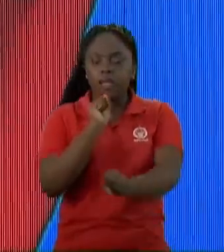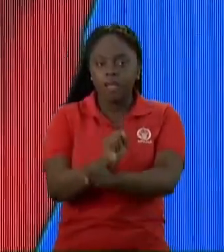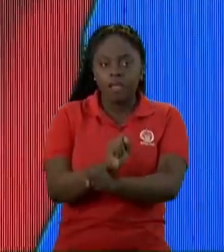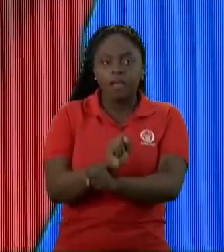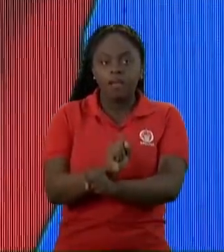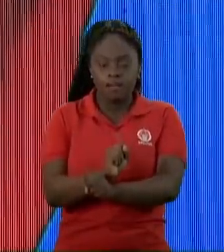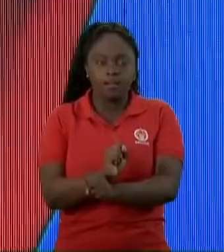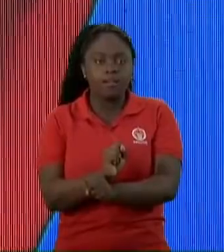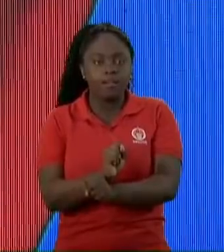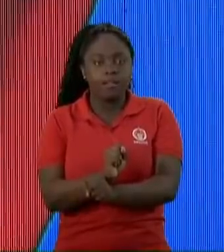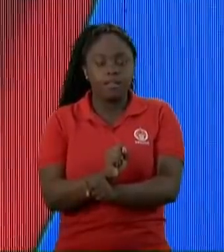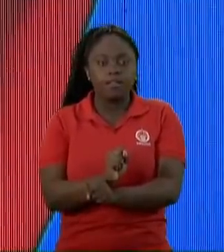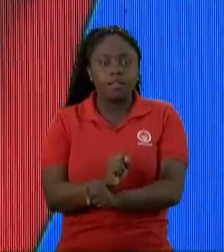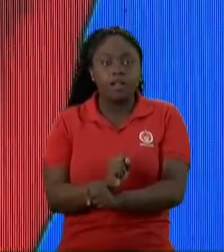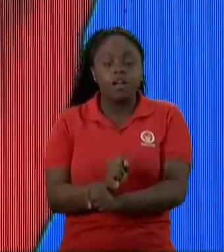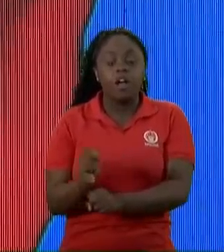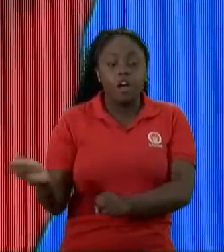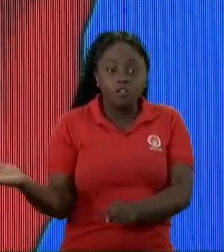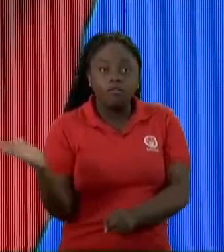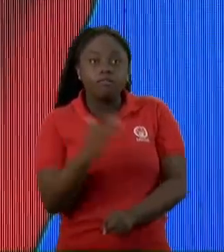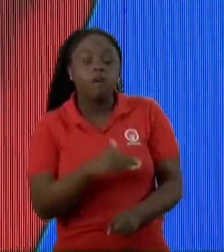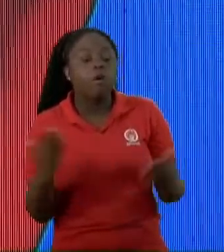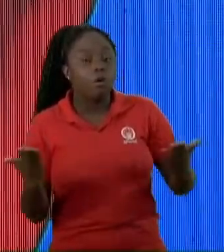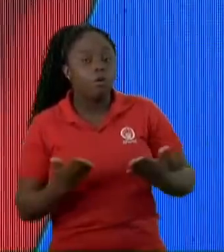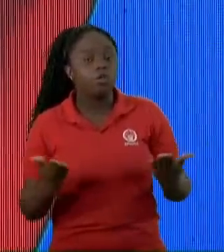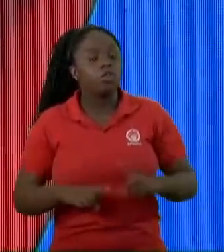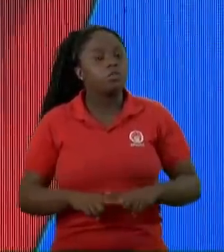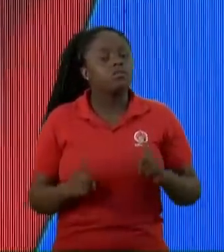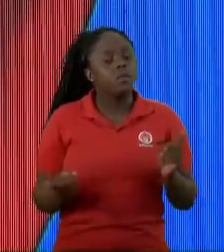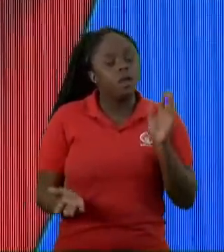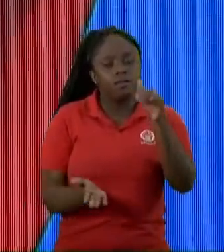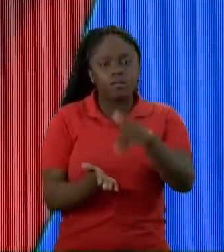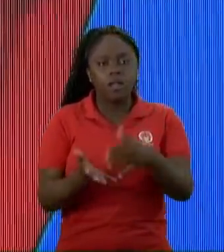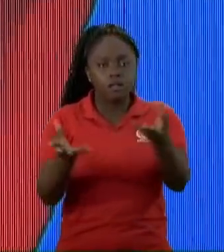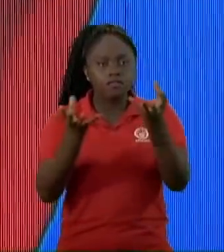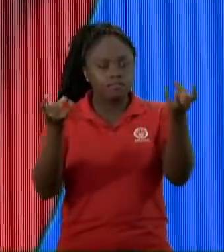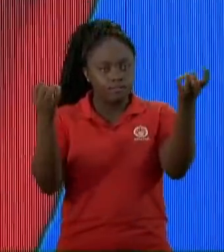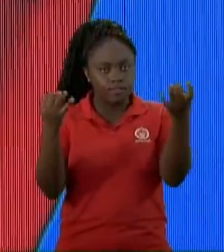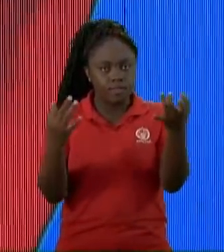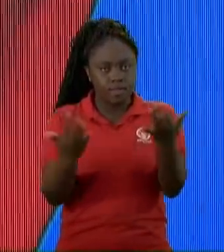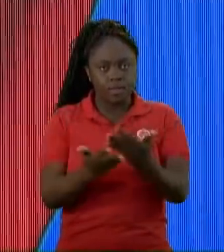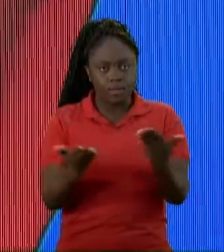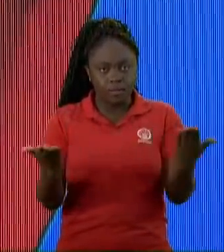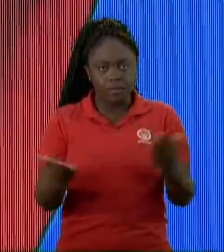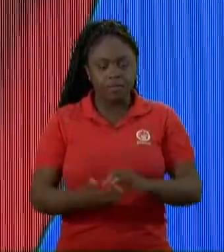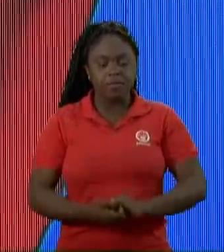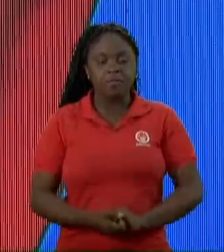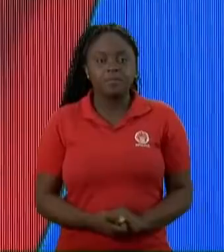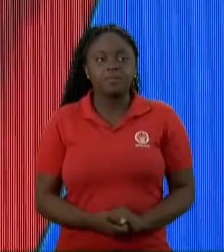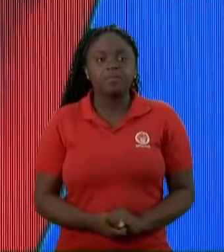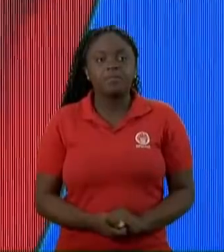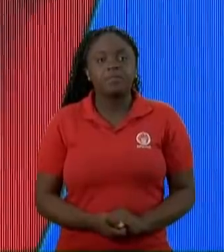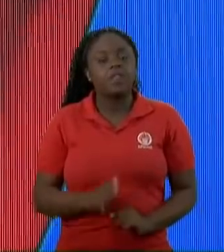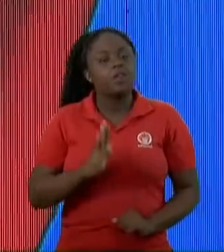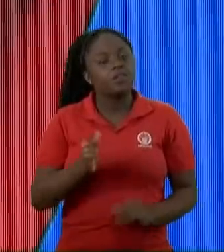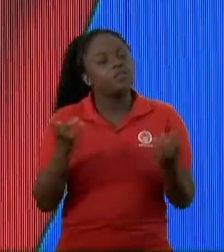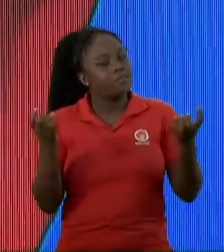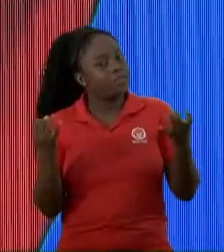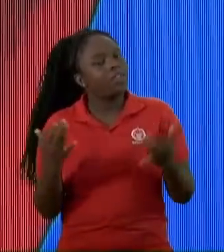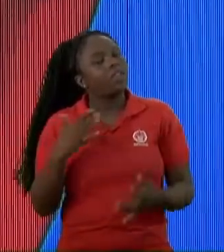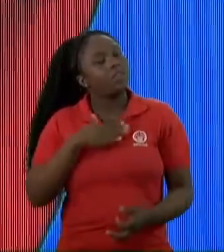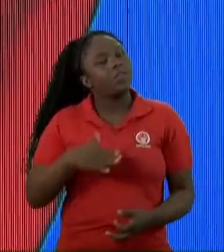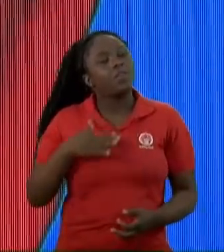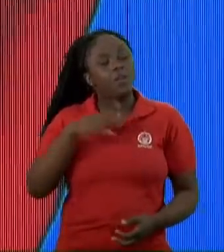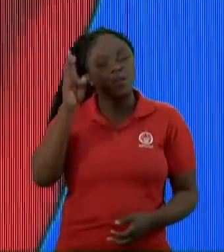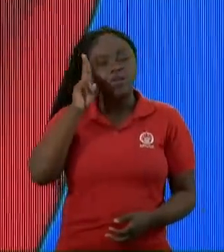Saia Saia hoje Mas eu quero terminar Falando uma coisa pra você Como eu disse pra vocês Que eu gosto De história